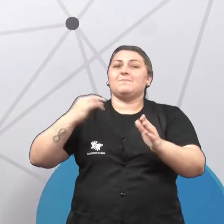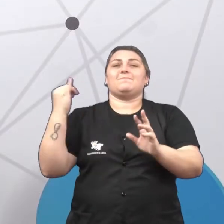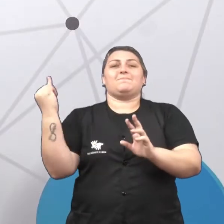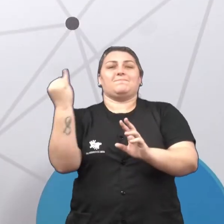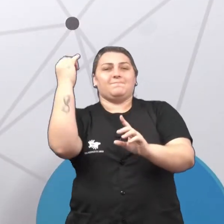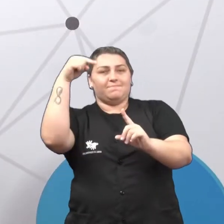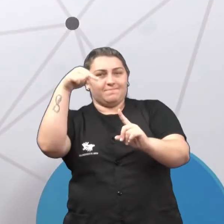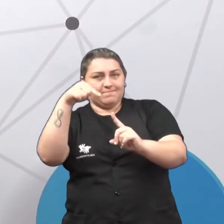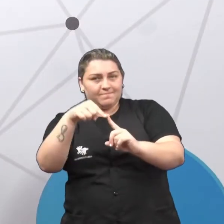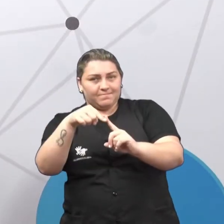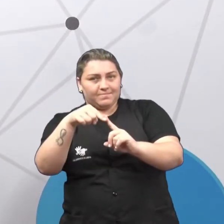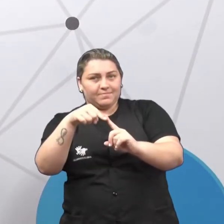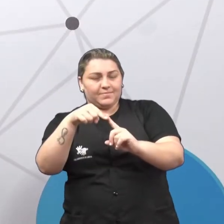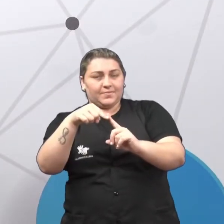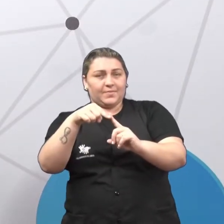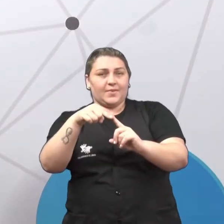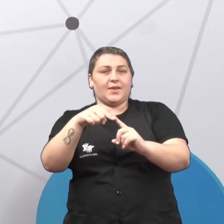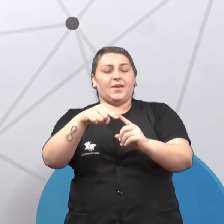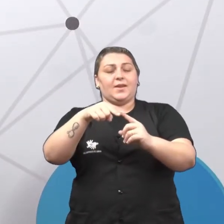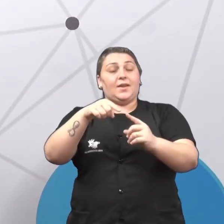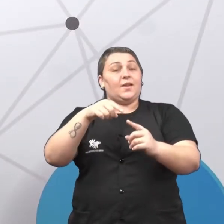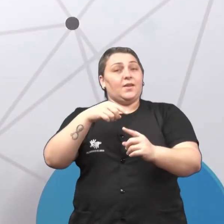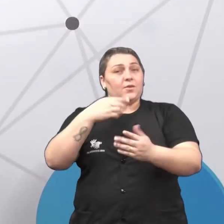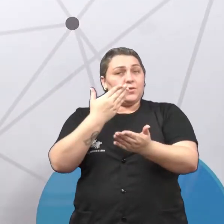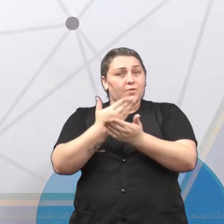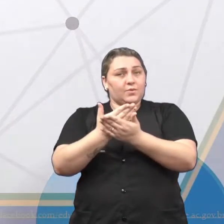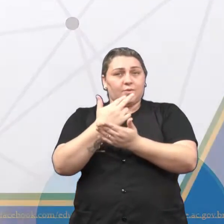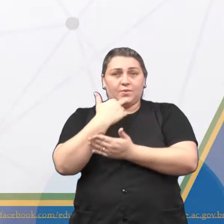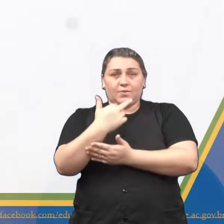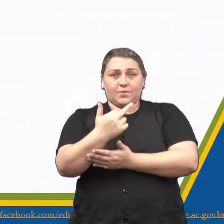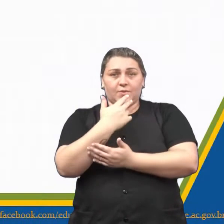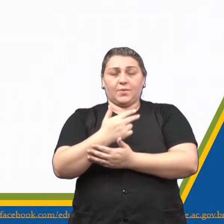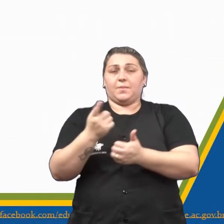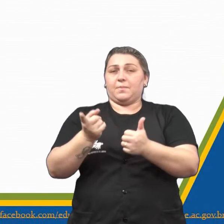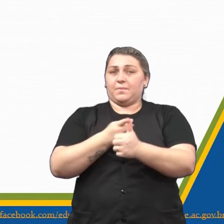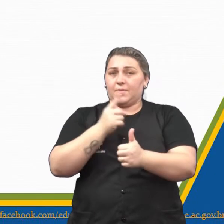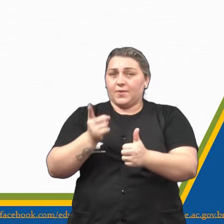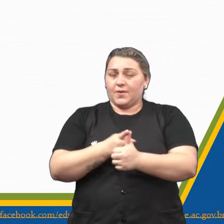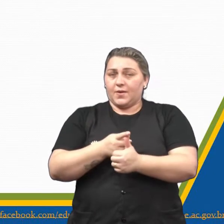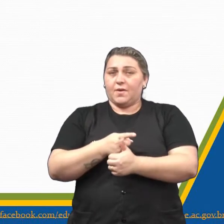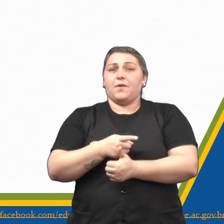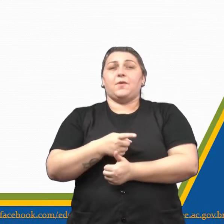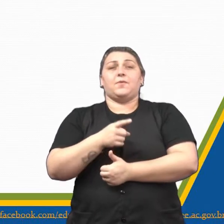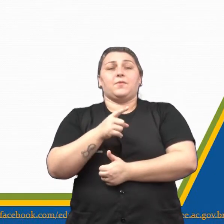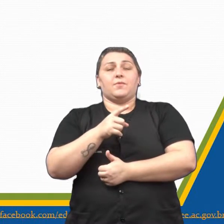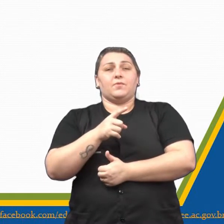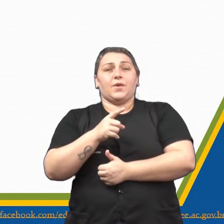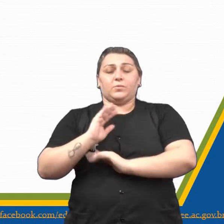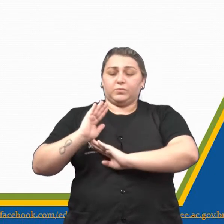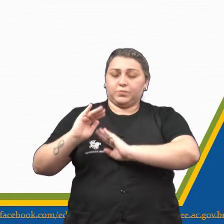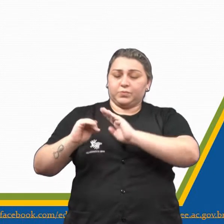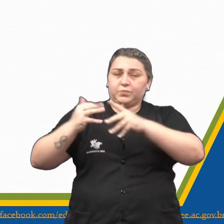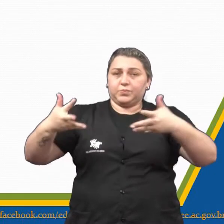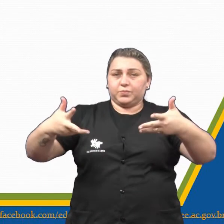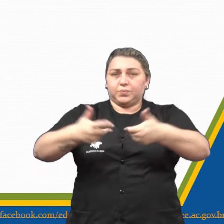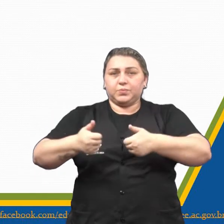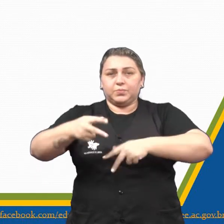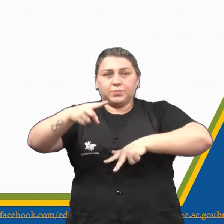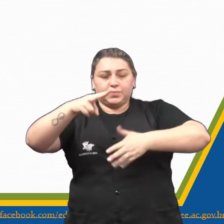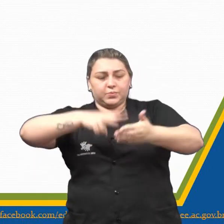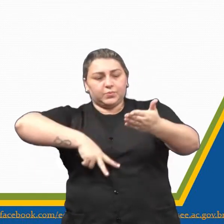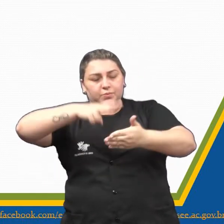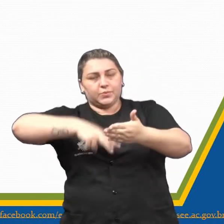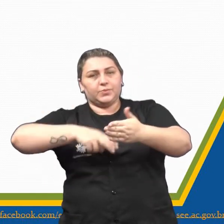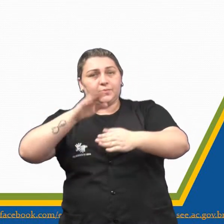aí como a gente viu, né? Quando a gente está estudando uma língua, ó. Primeiro ponto diz que quando a gente vai vai desenvolver na habilidade da leitura,